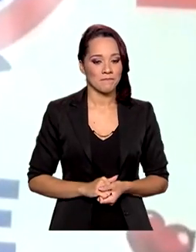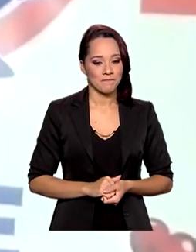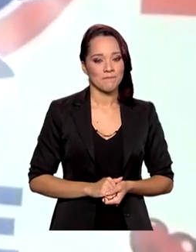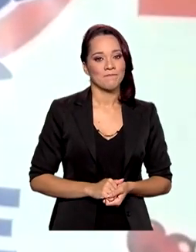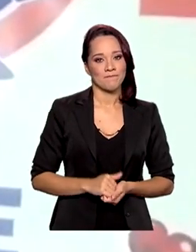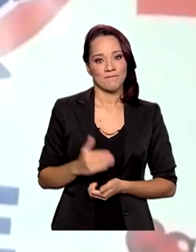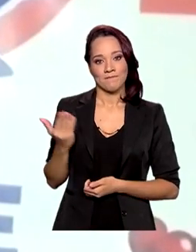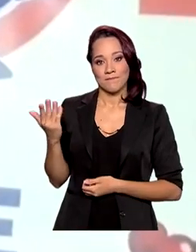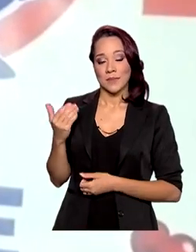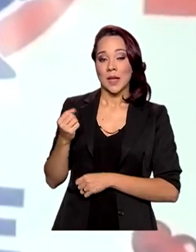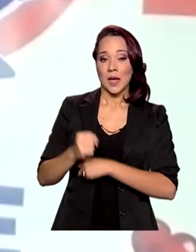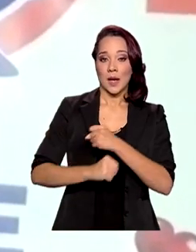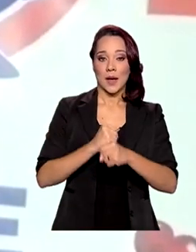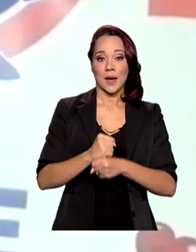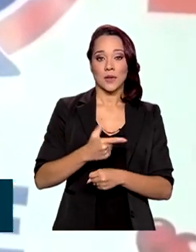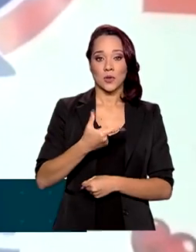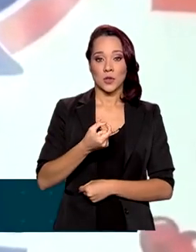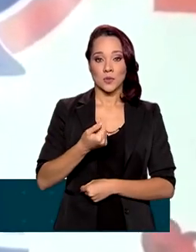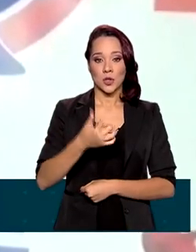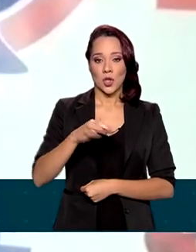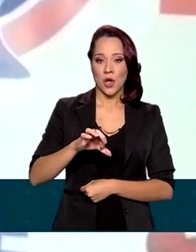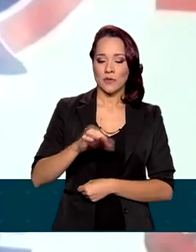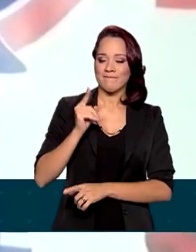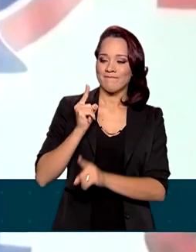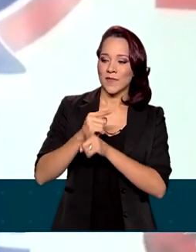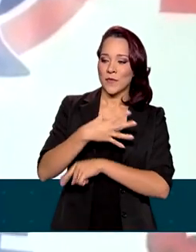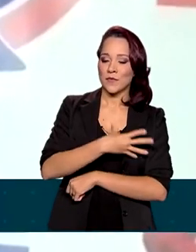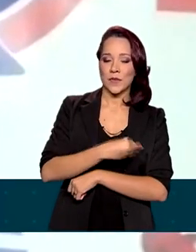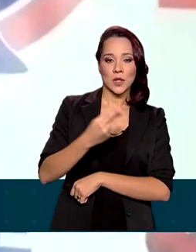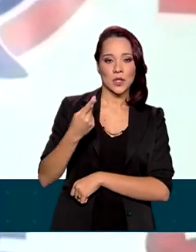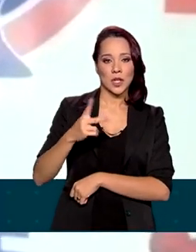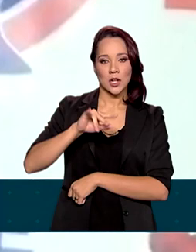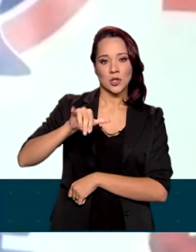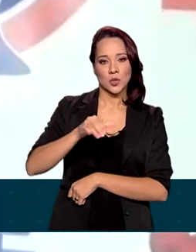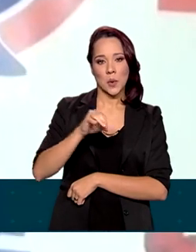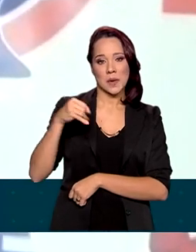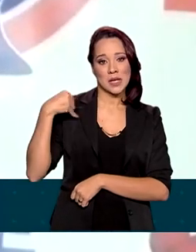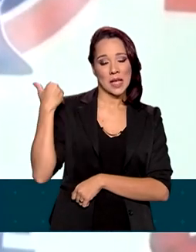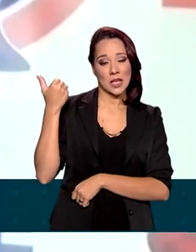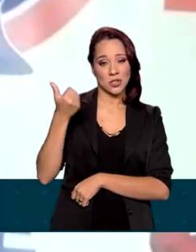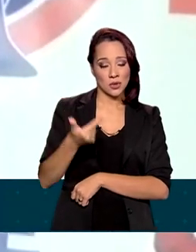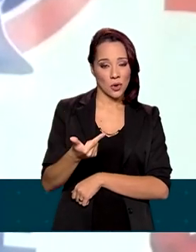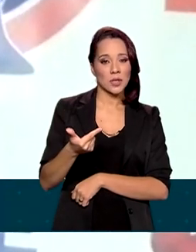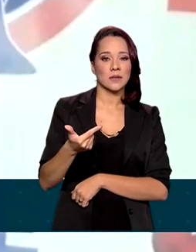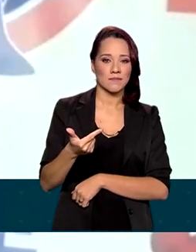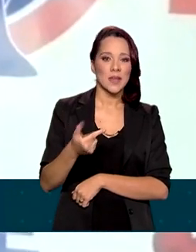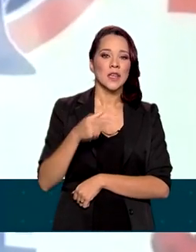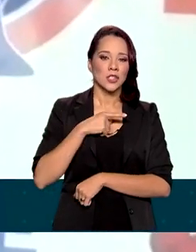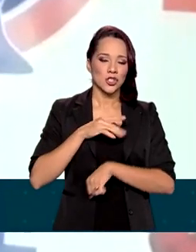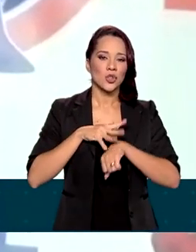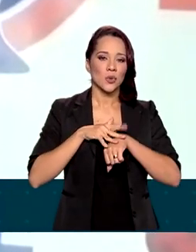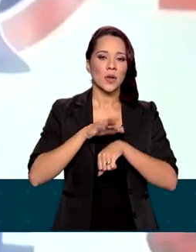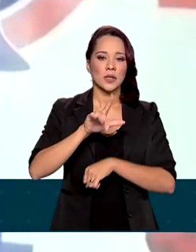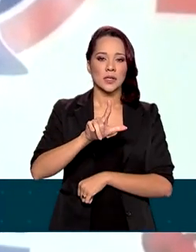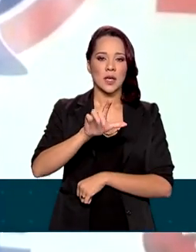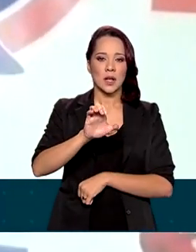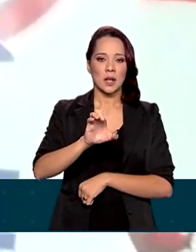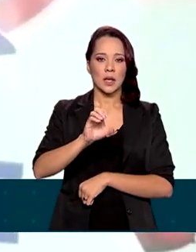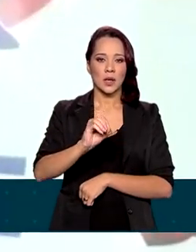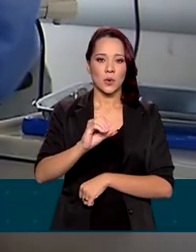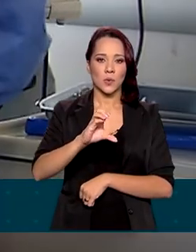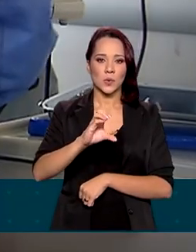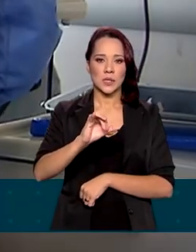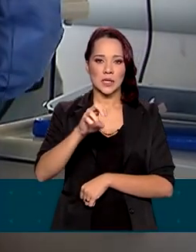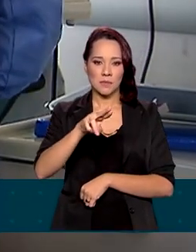Em 2009, Cláudio descobriu que o filho João, de apenas 2 anos e 6 meses, tinha a leucemia mieloide